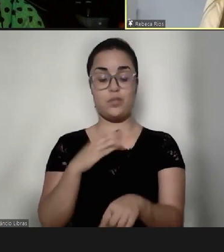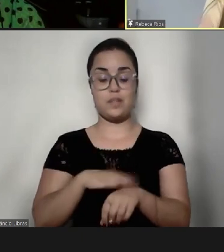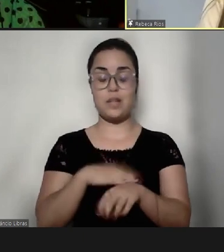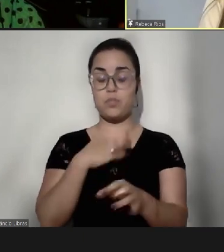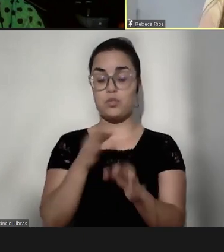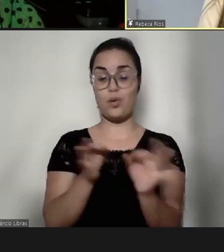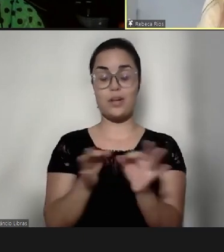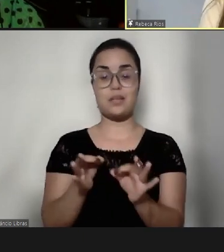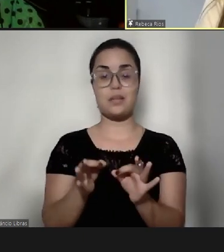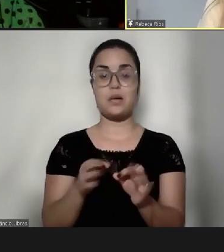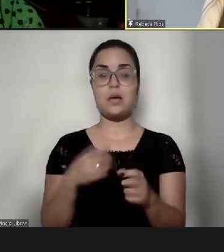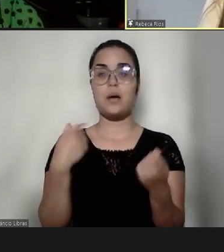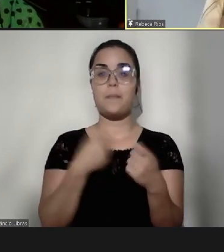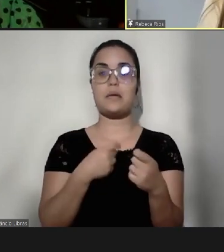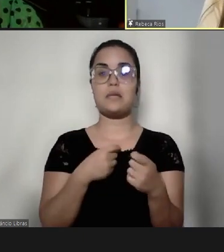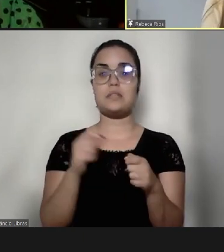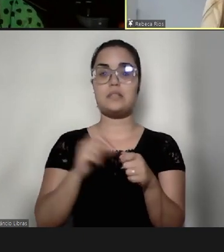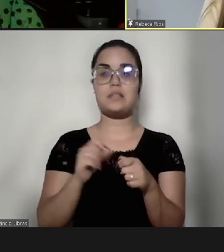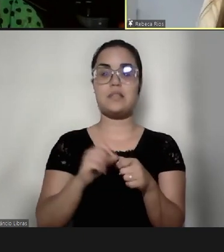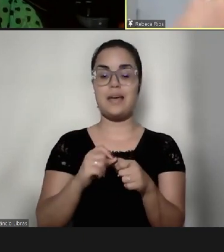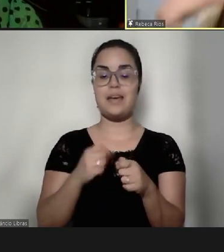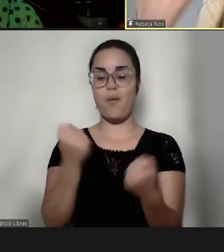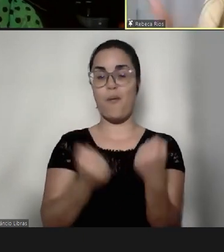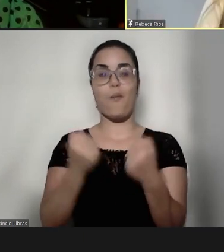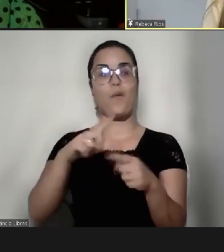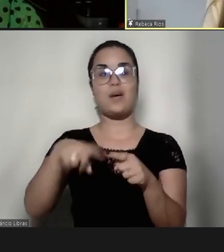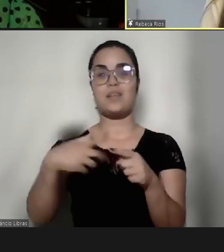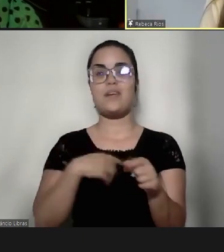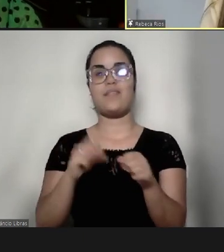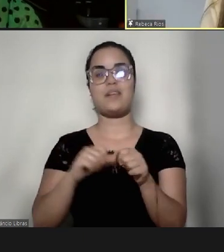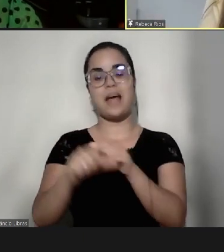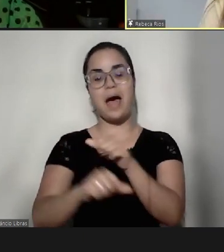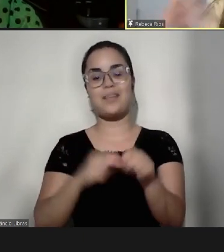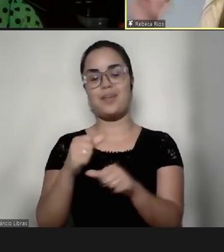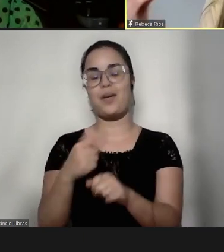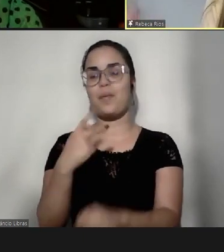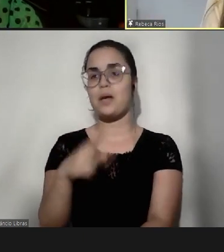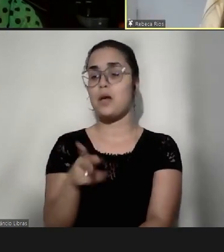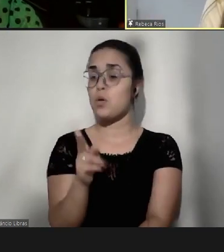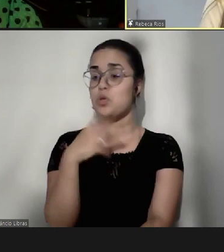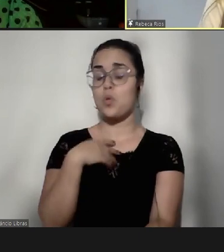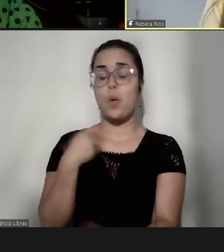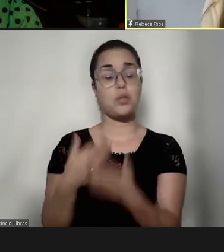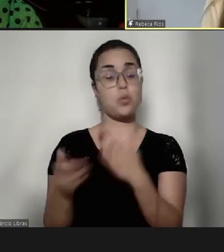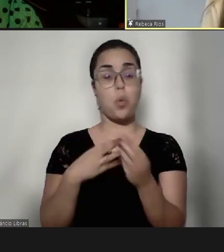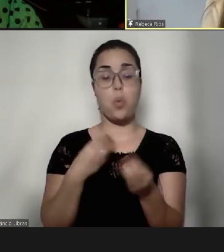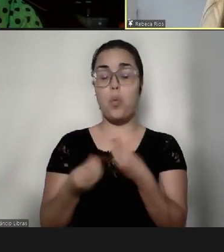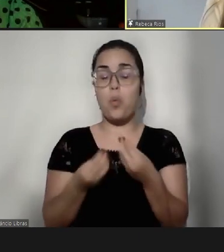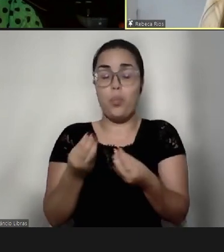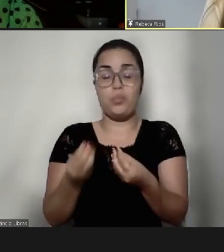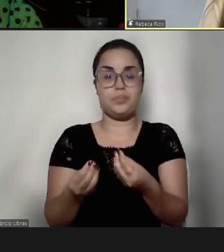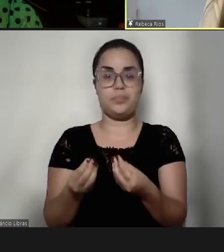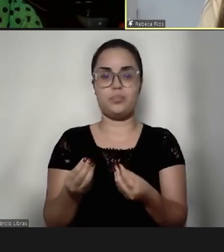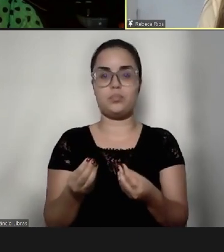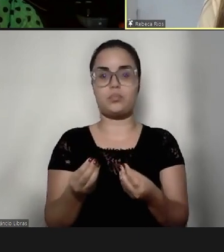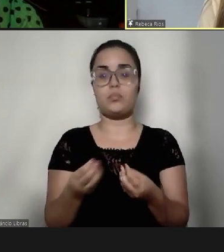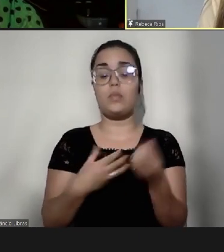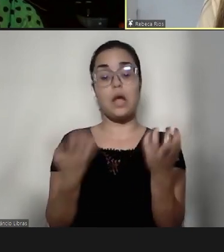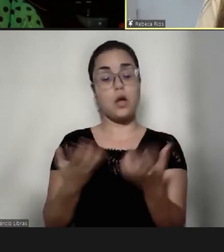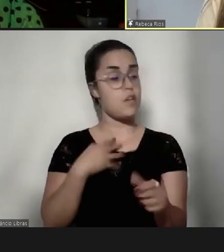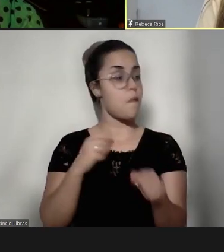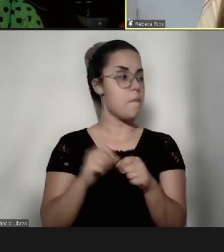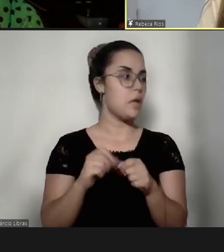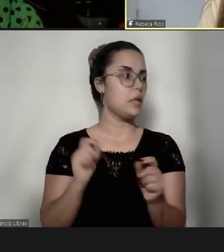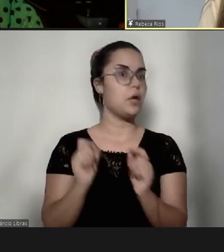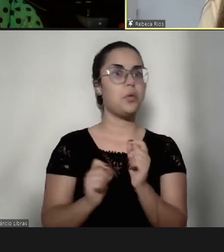trocar o pneu do carro andando, né, eu tive que ir ali, bora, e agora, o a gente vai fazer? E